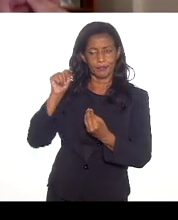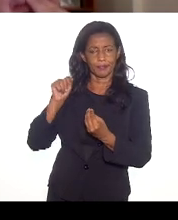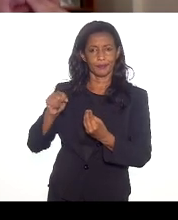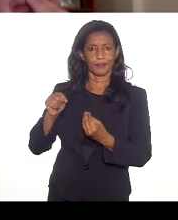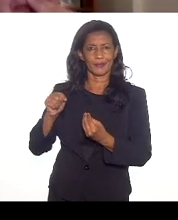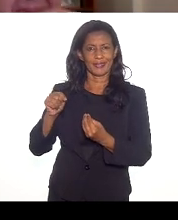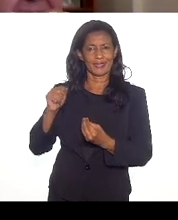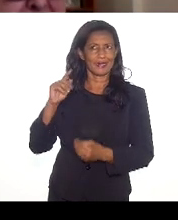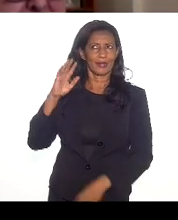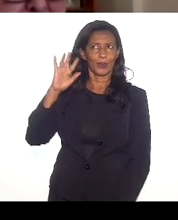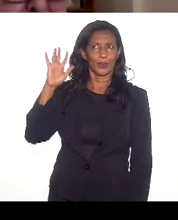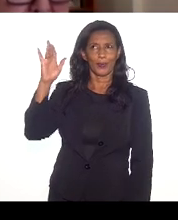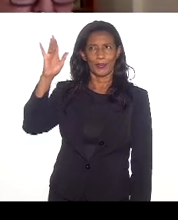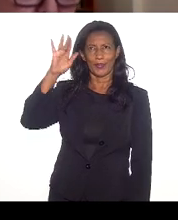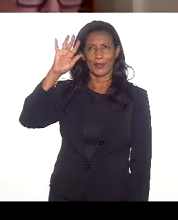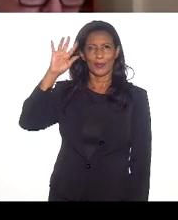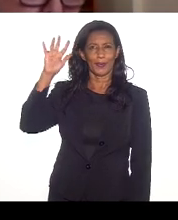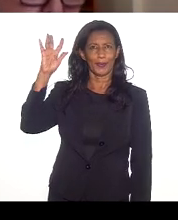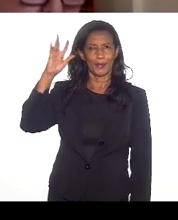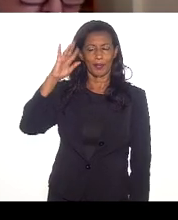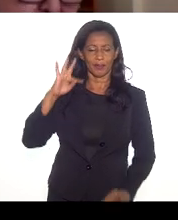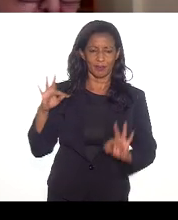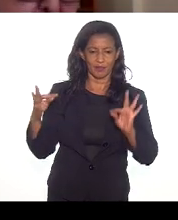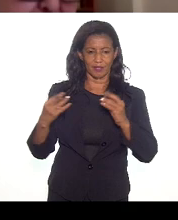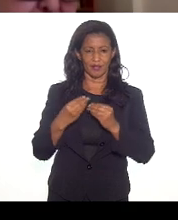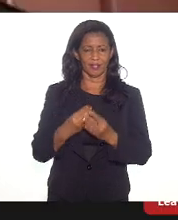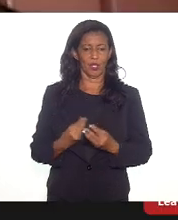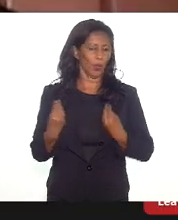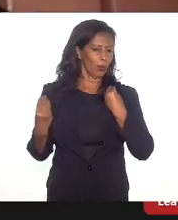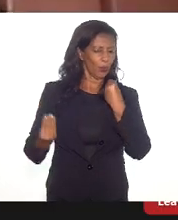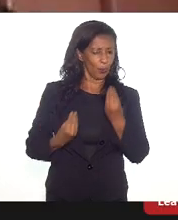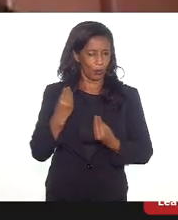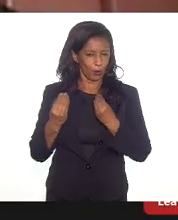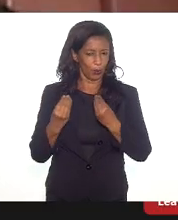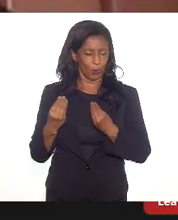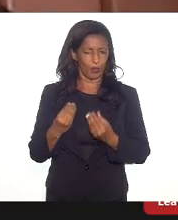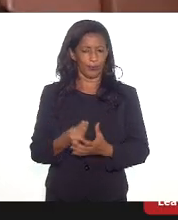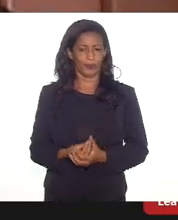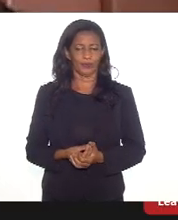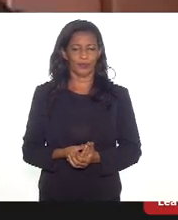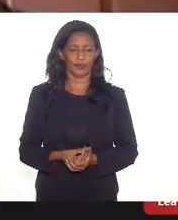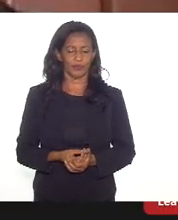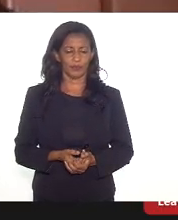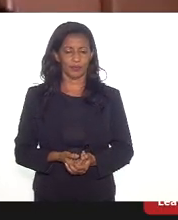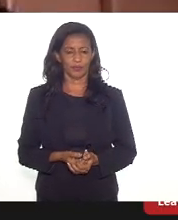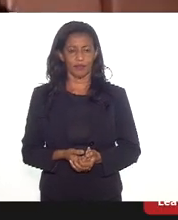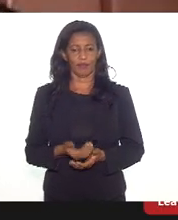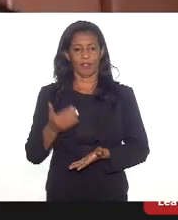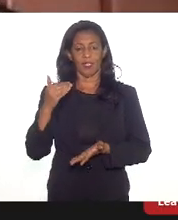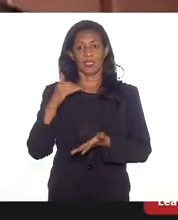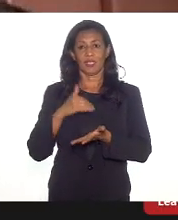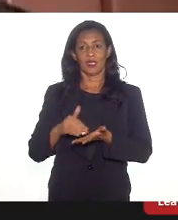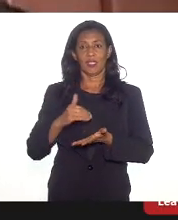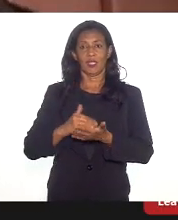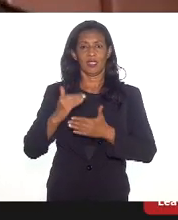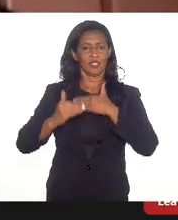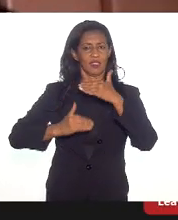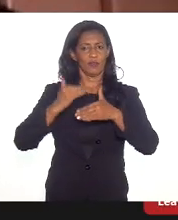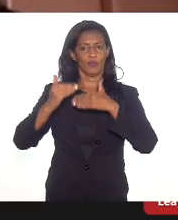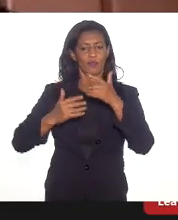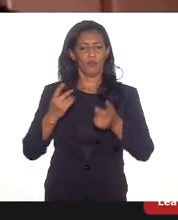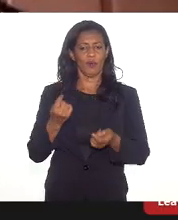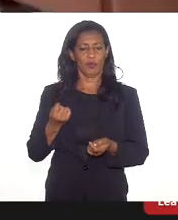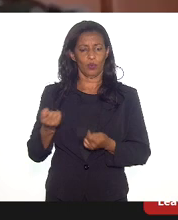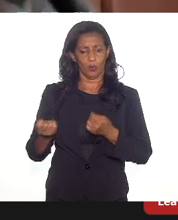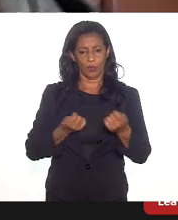ficou pairando sobre a cabeça de todo mundo, o como é a grande questão para a Secretaria de Desenvolvimento Econômico na